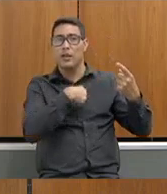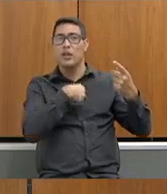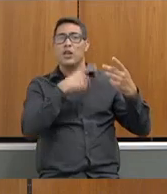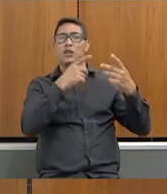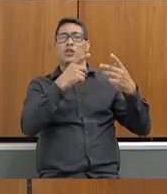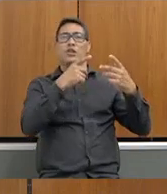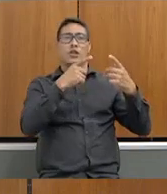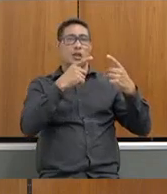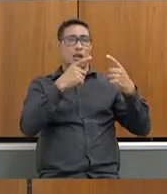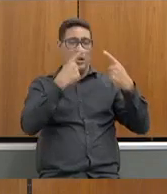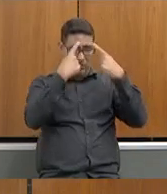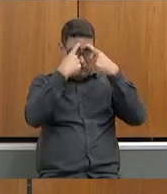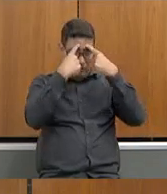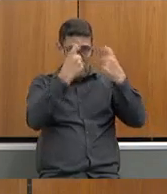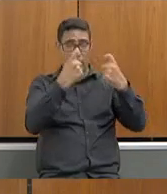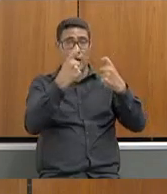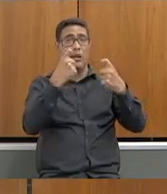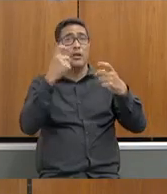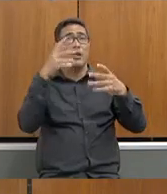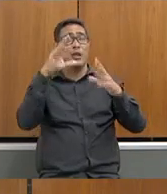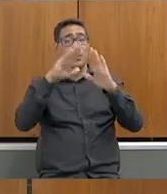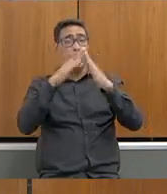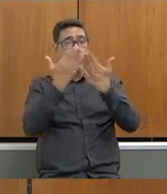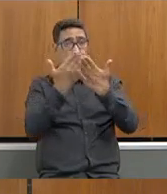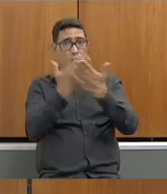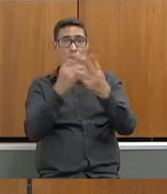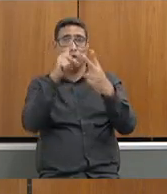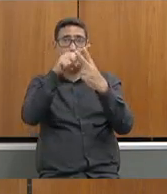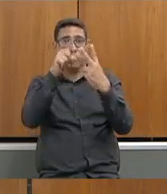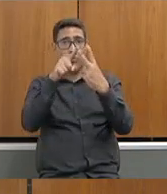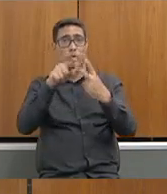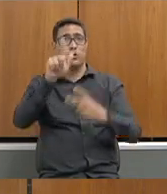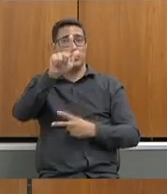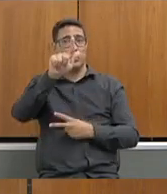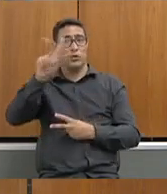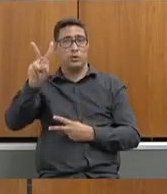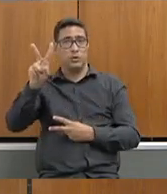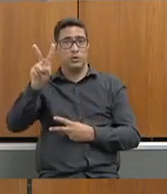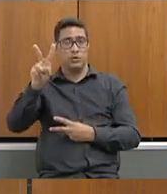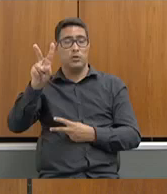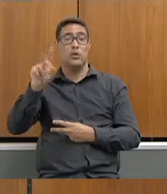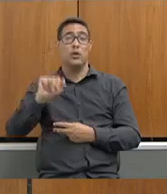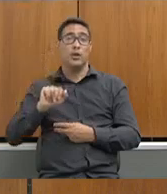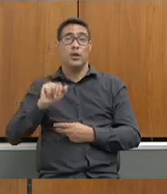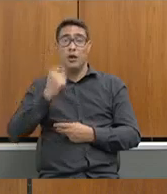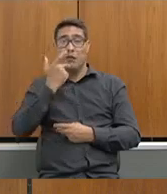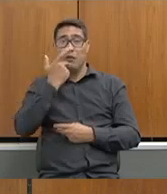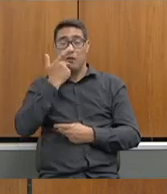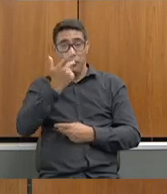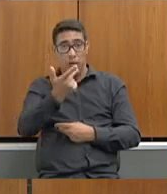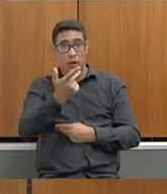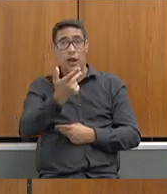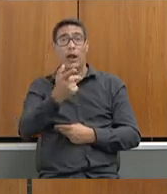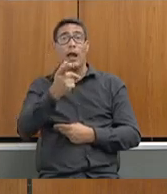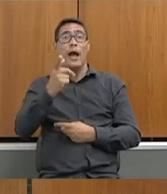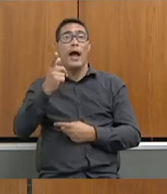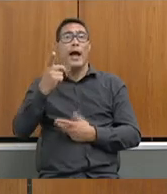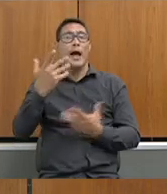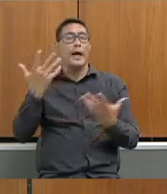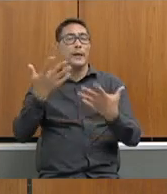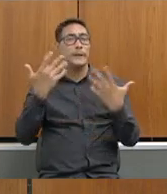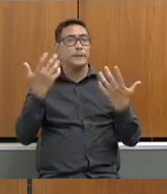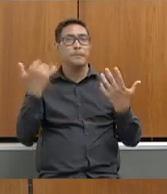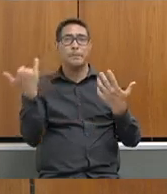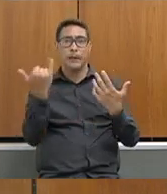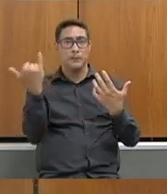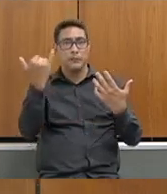duas escolas da regional de governador Valadades. Então eu vou só testemunhar aqui a eficácia,